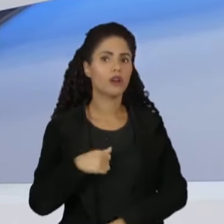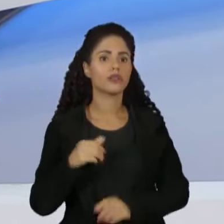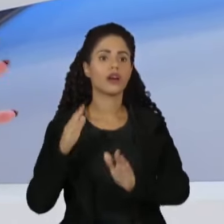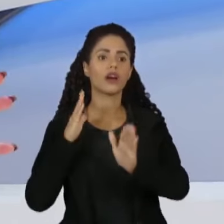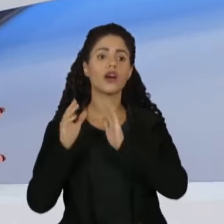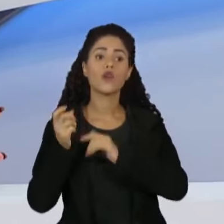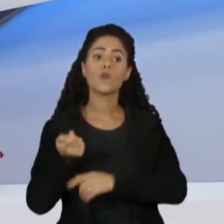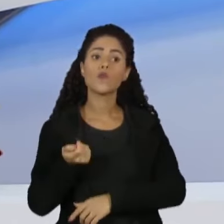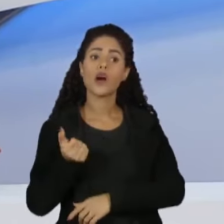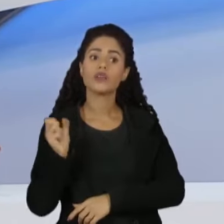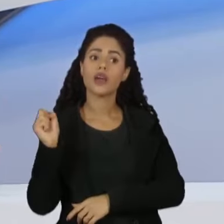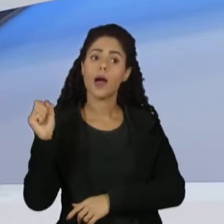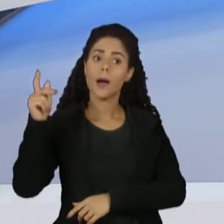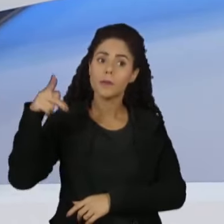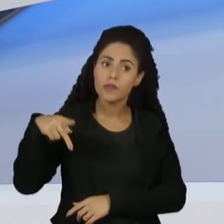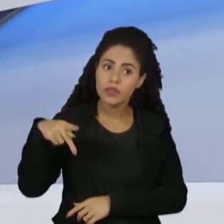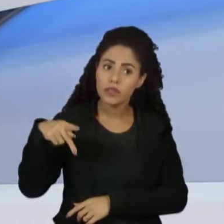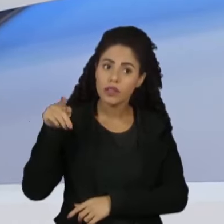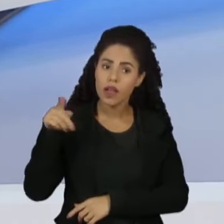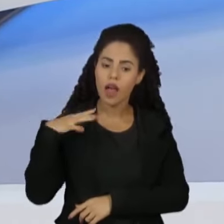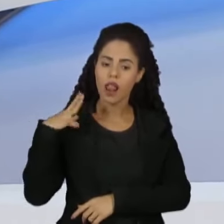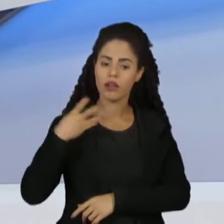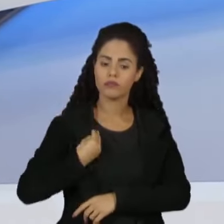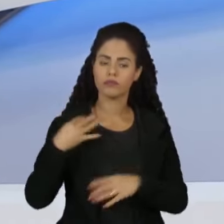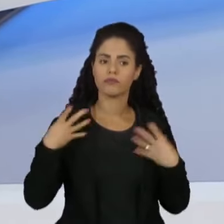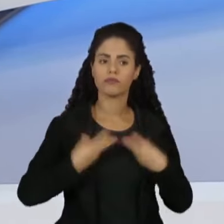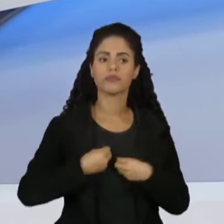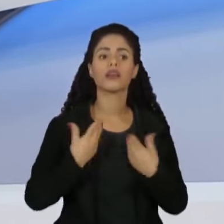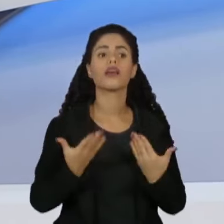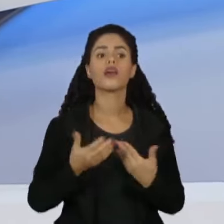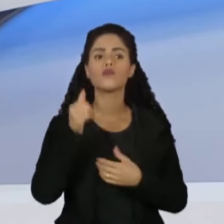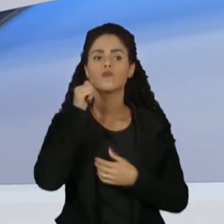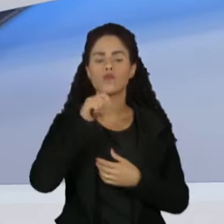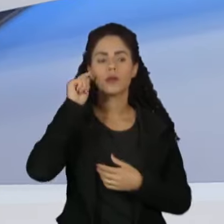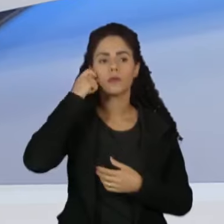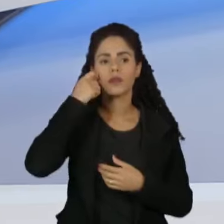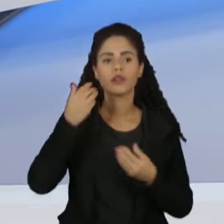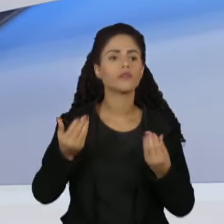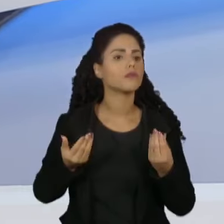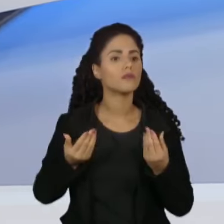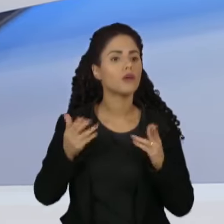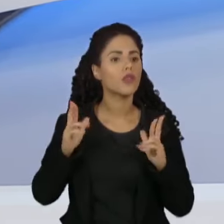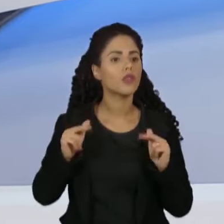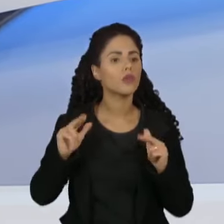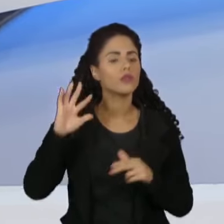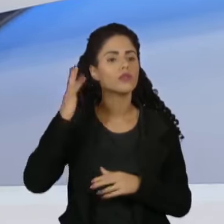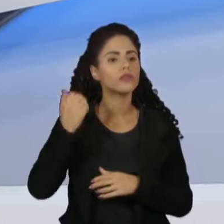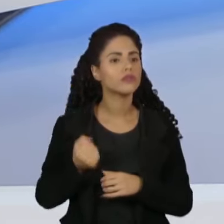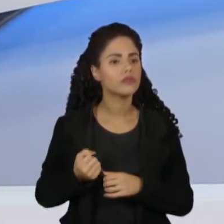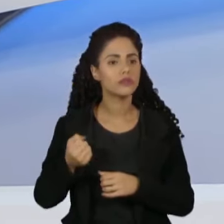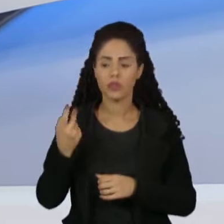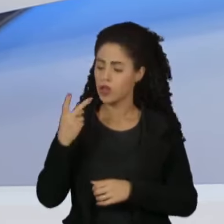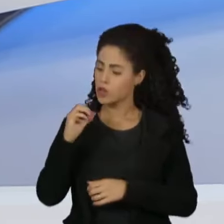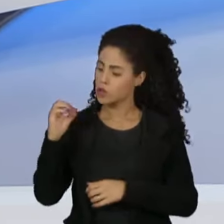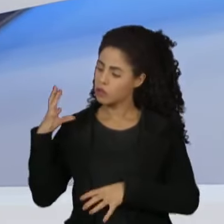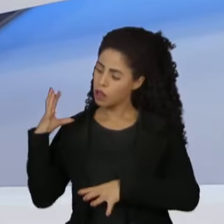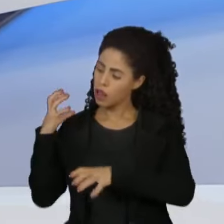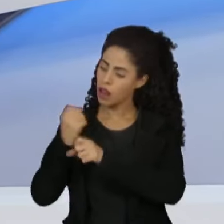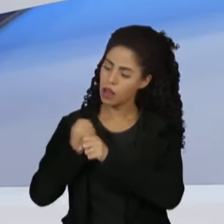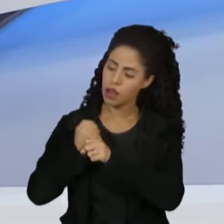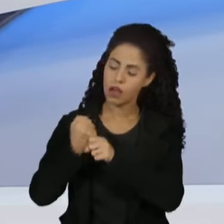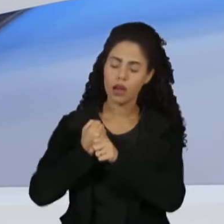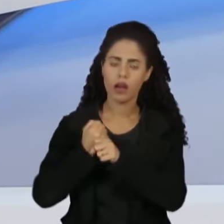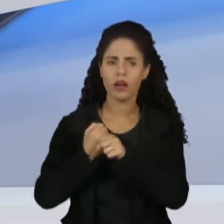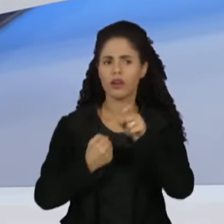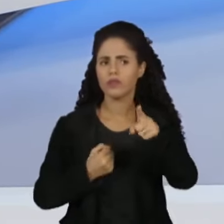da aposentadoria da ministra e, quanto mais mulher negra, isso nunca aconteceu em 200 anos de STF. O senhor, como homem